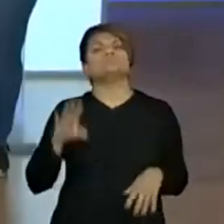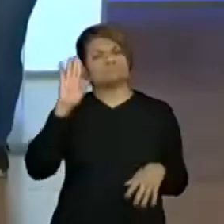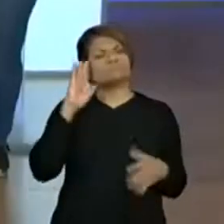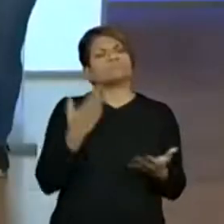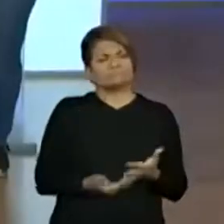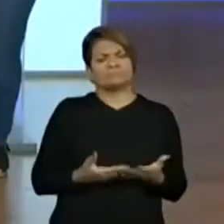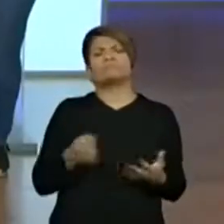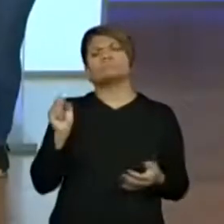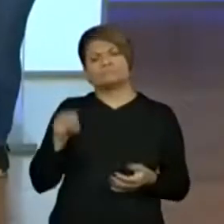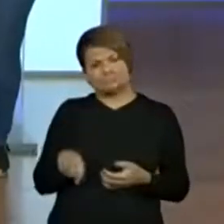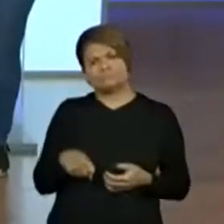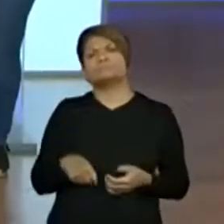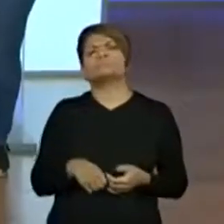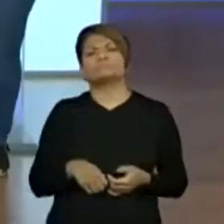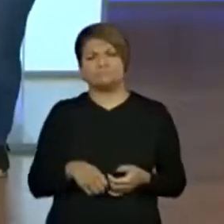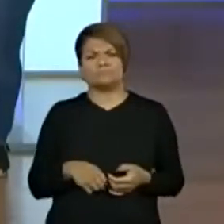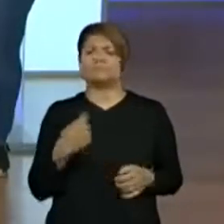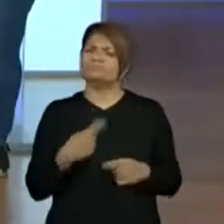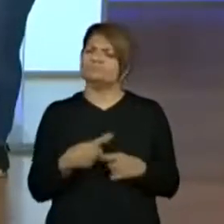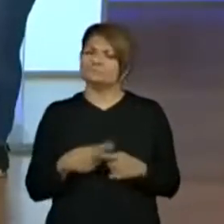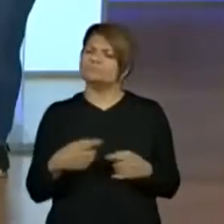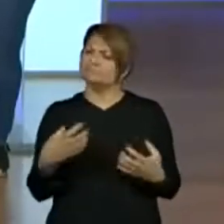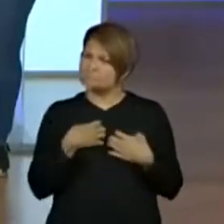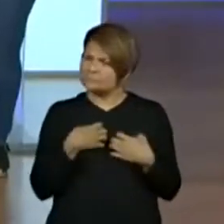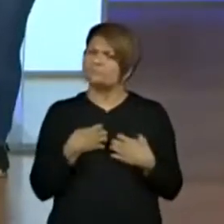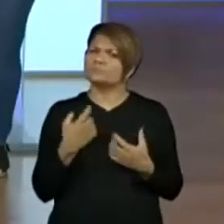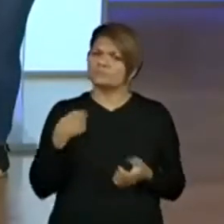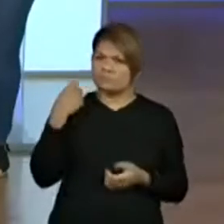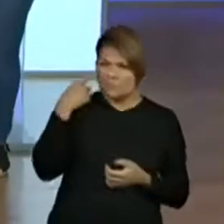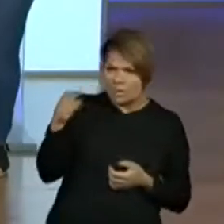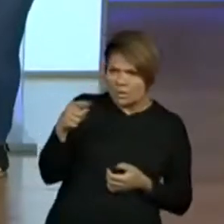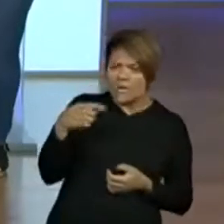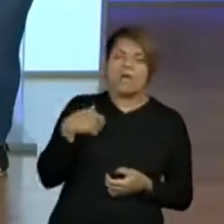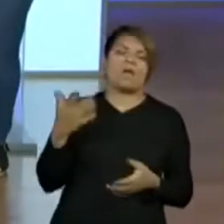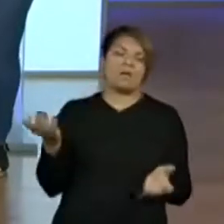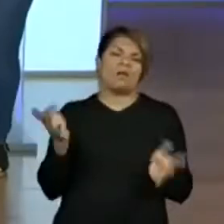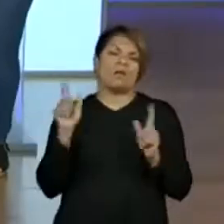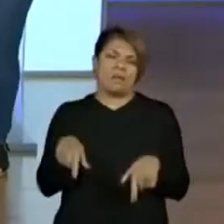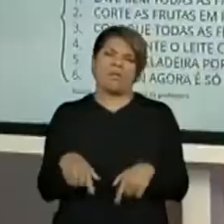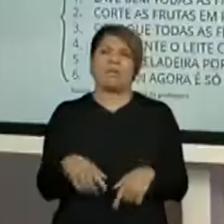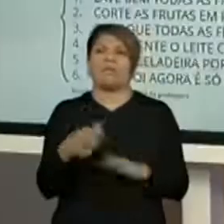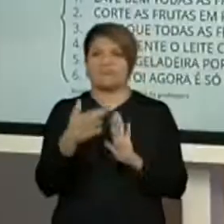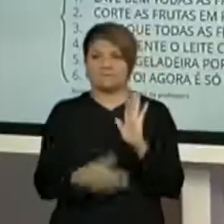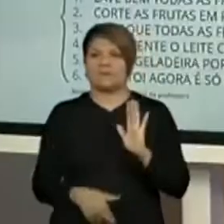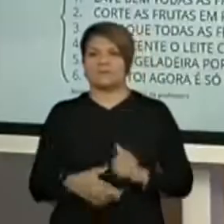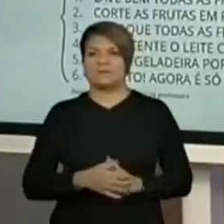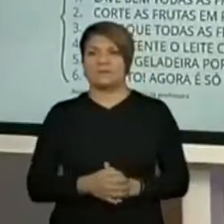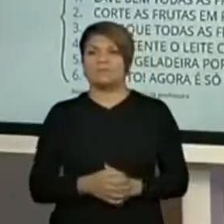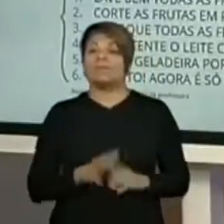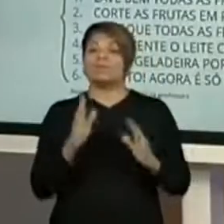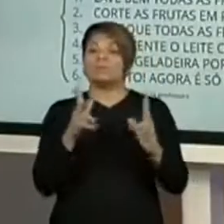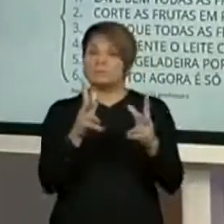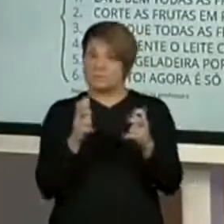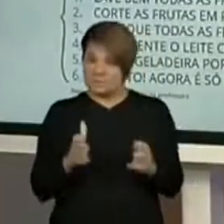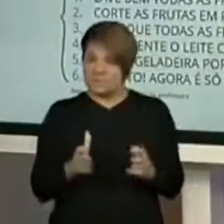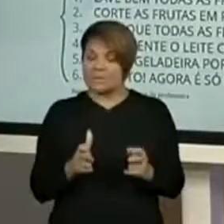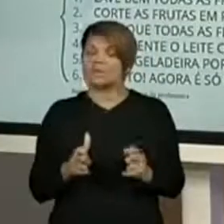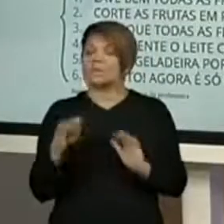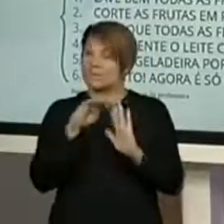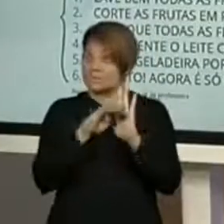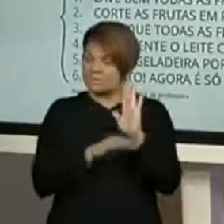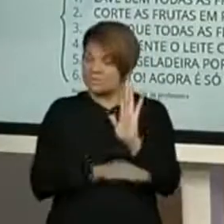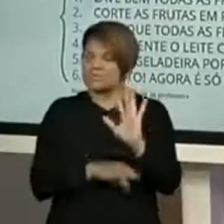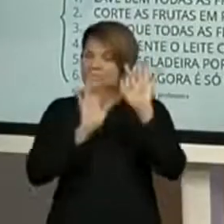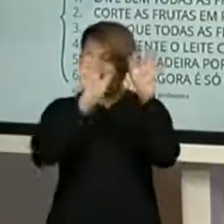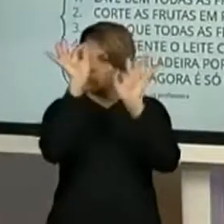sim, professora. Onde a gente encontrar esse título, a gente já vai falar, é uma receita. É uma receita. Então, percebam que a estrutura,